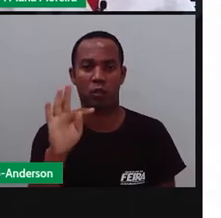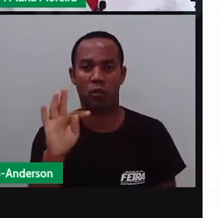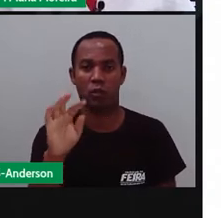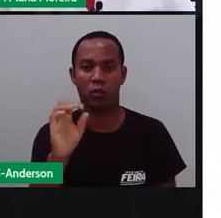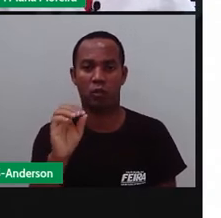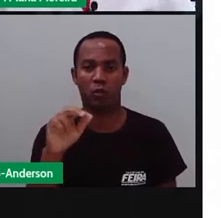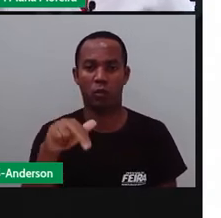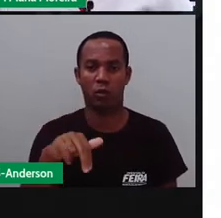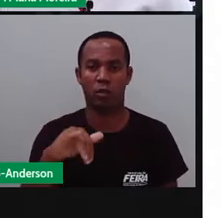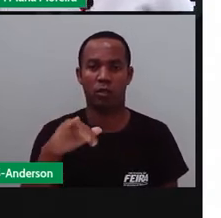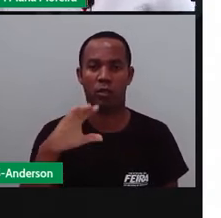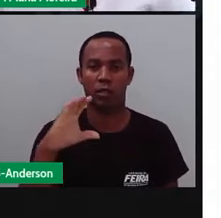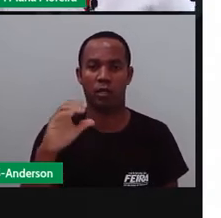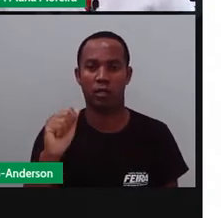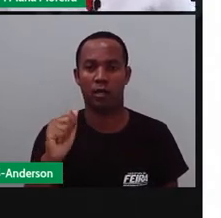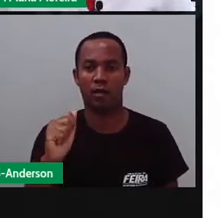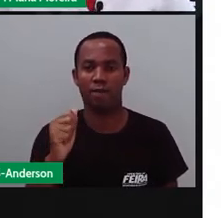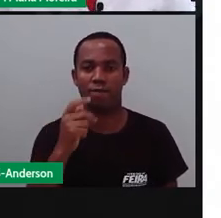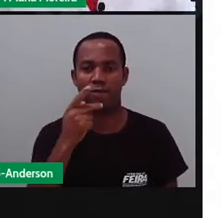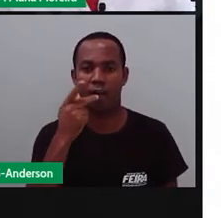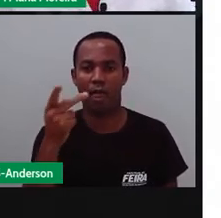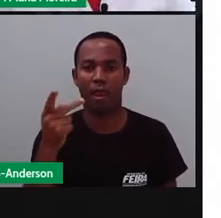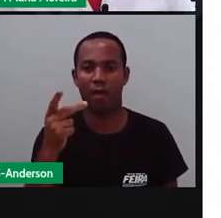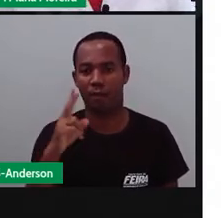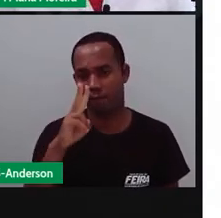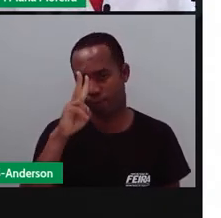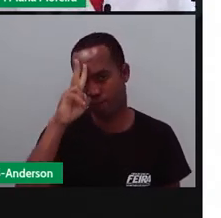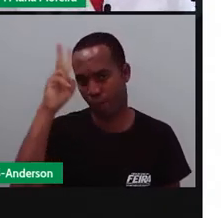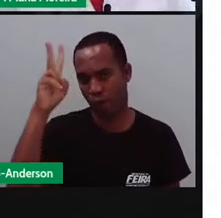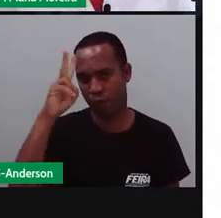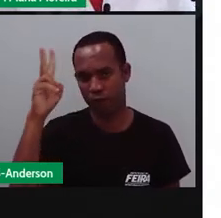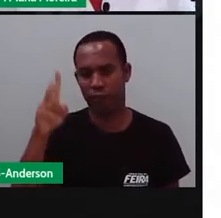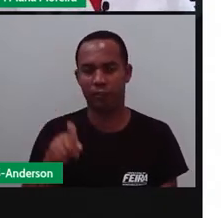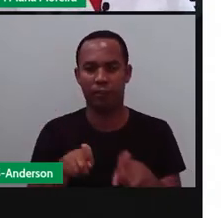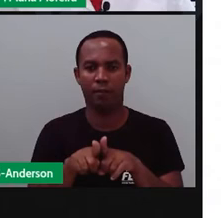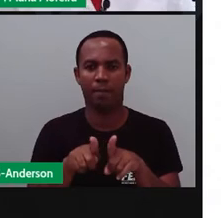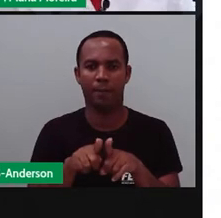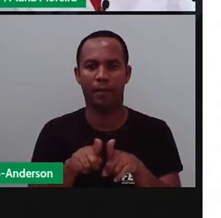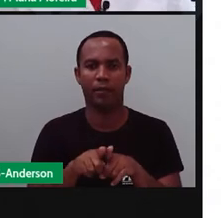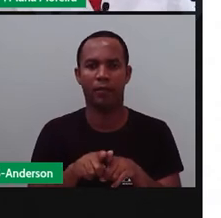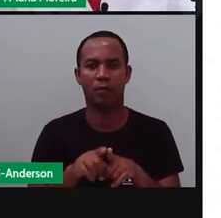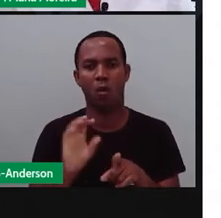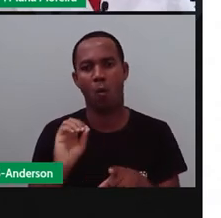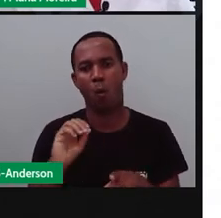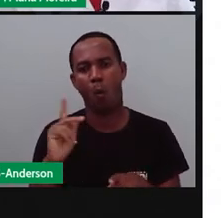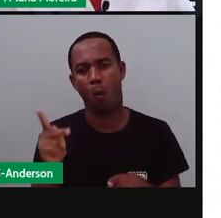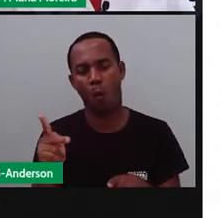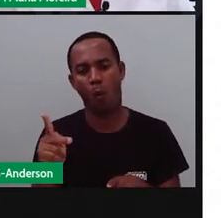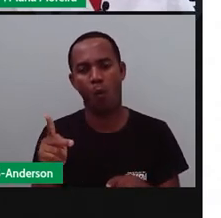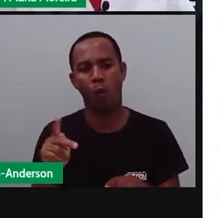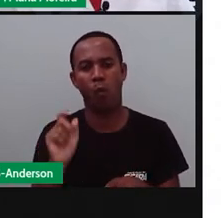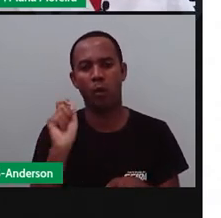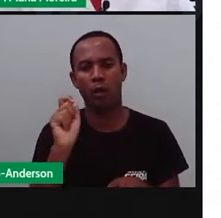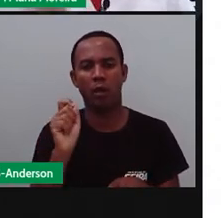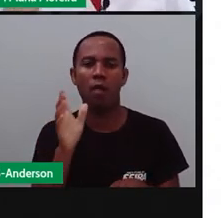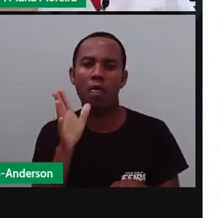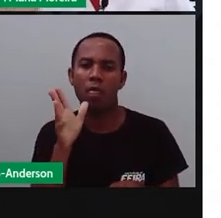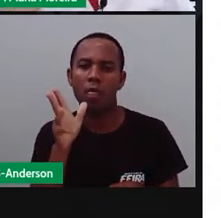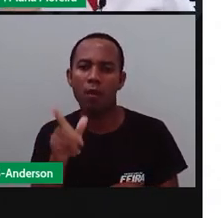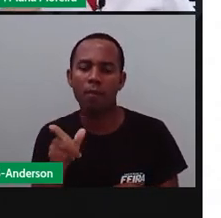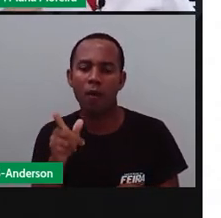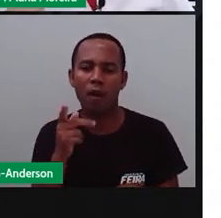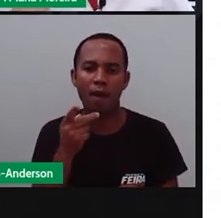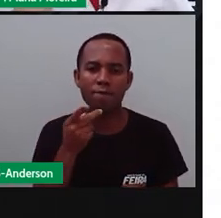que é pronunciada com maior intensidade sonora, ou seja, aquela que eu demoro mais tempo falando. Quando eu fiz